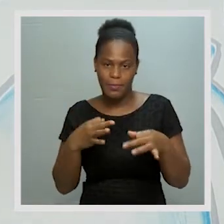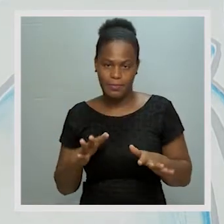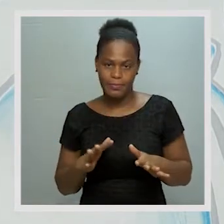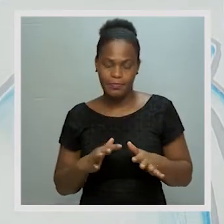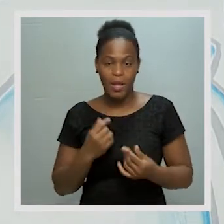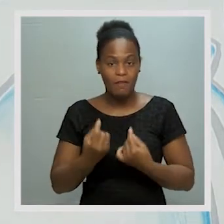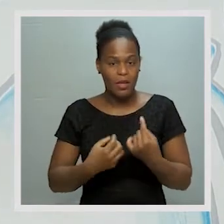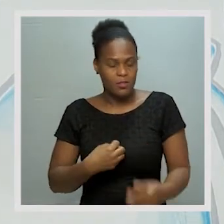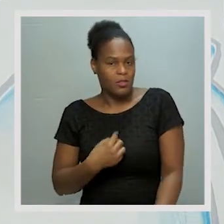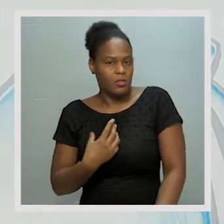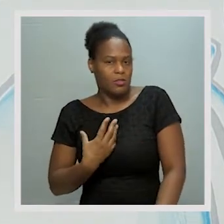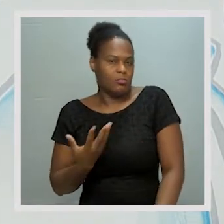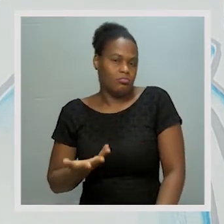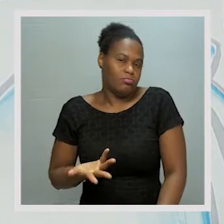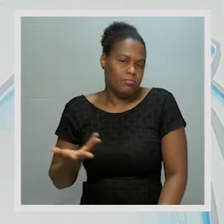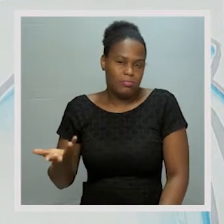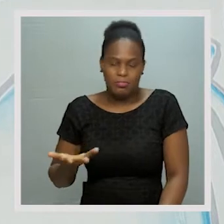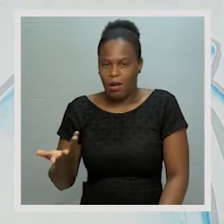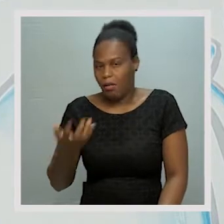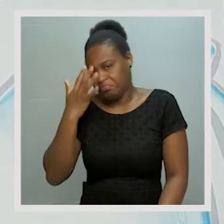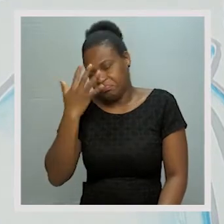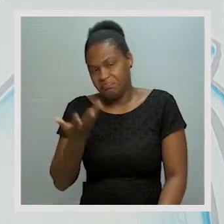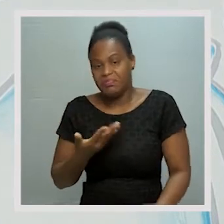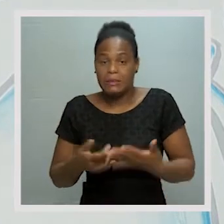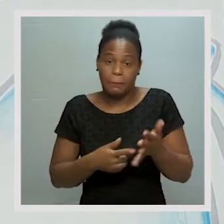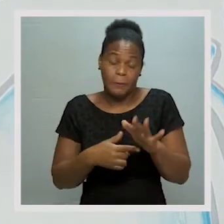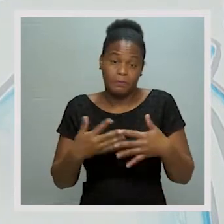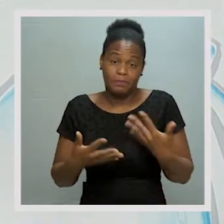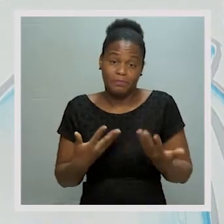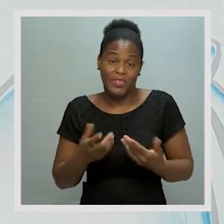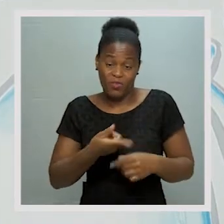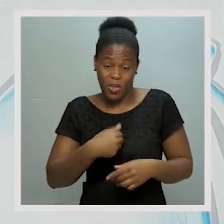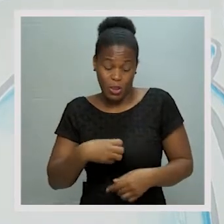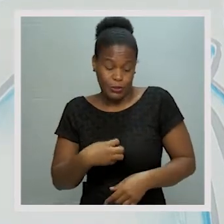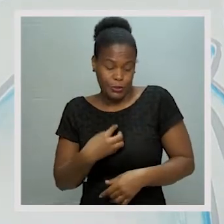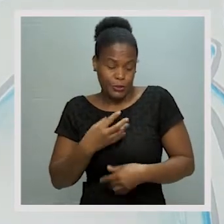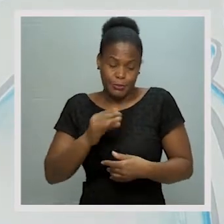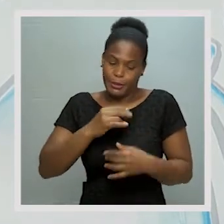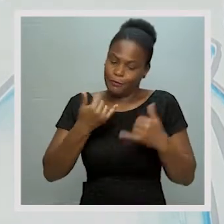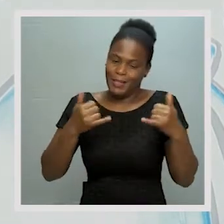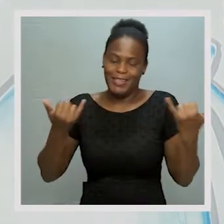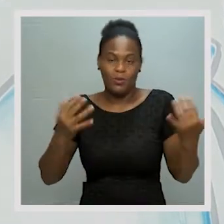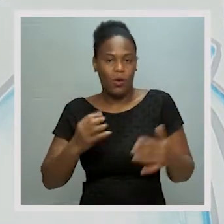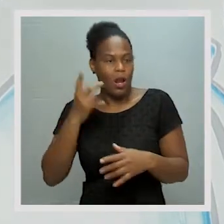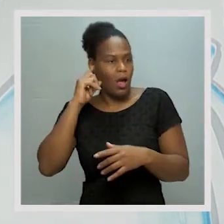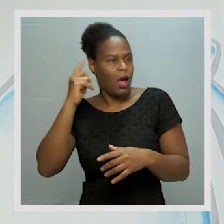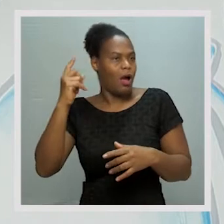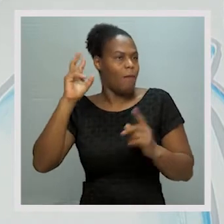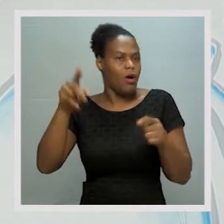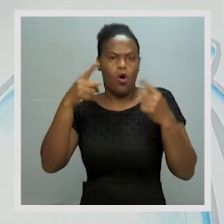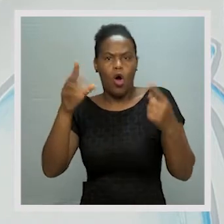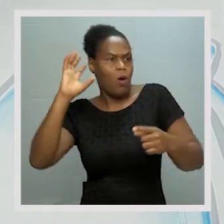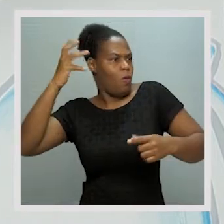Às vezes ficamos com aquela sensação de que nos sentimos mais felizes ao